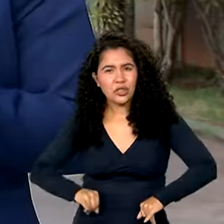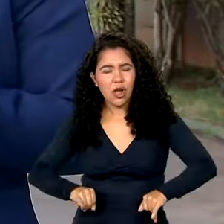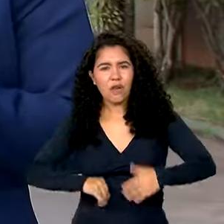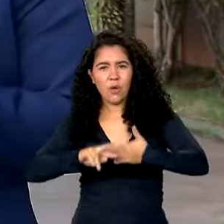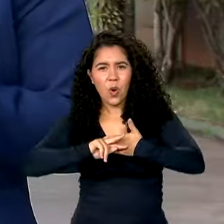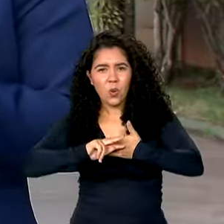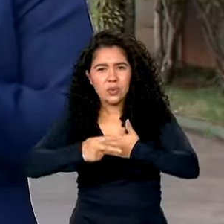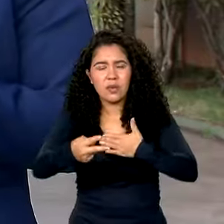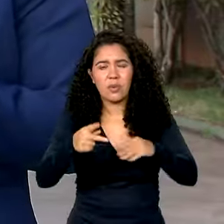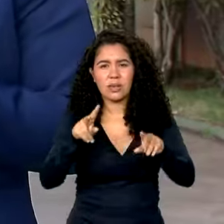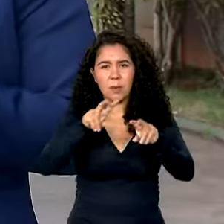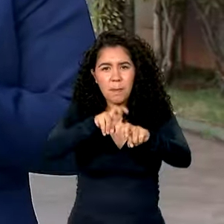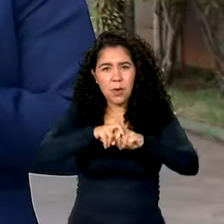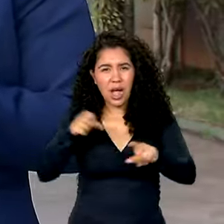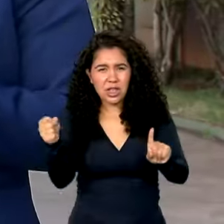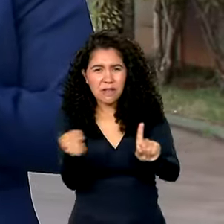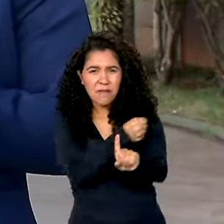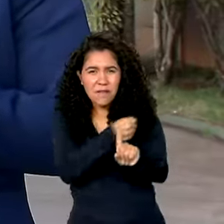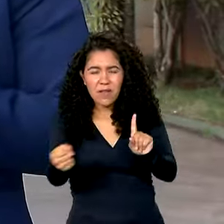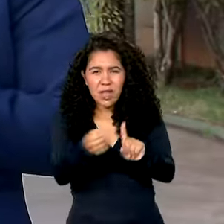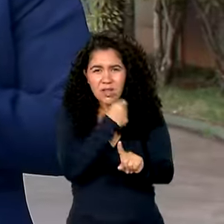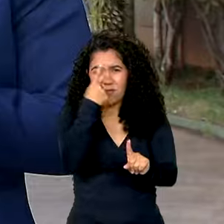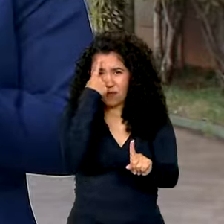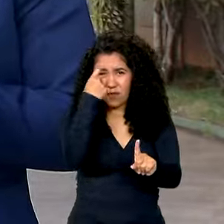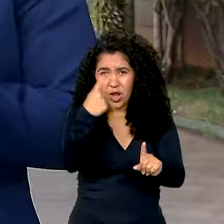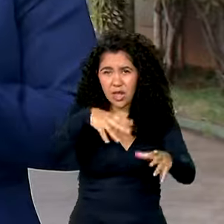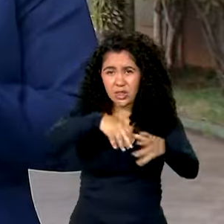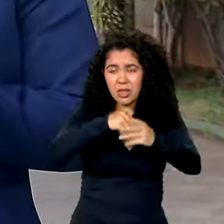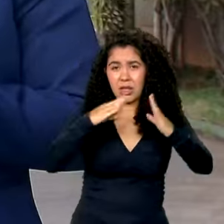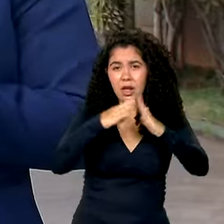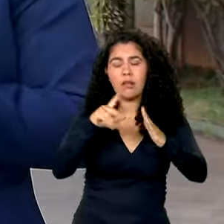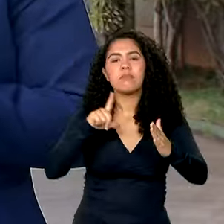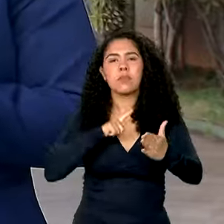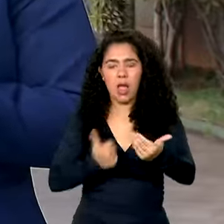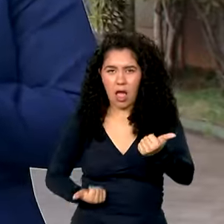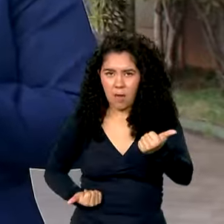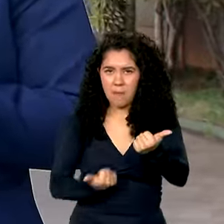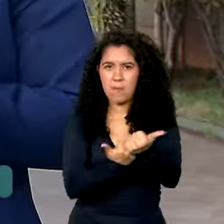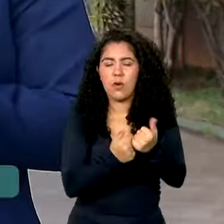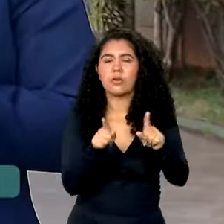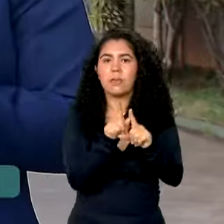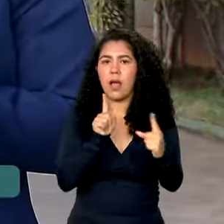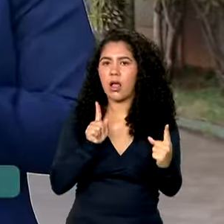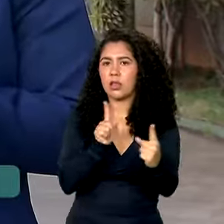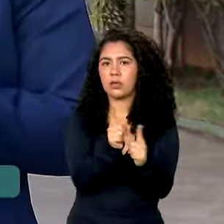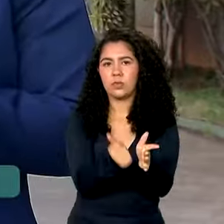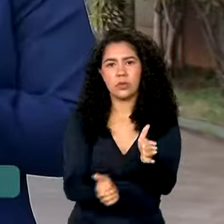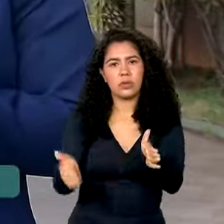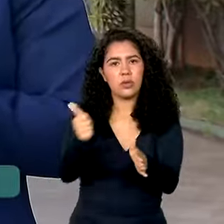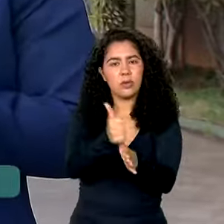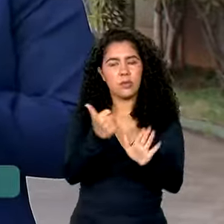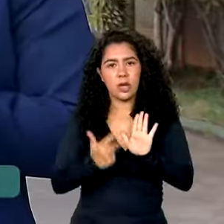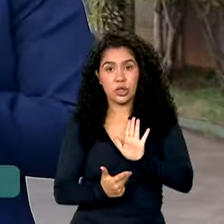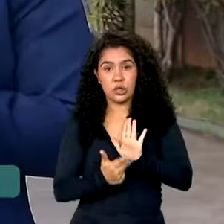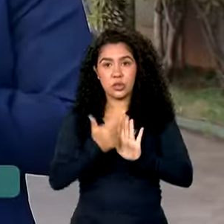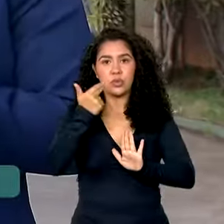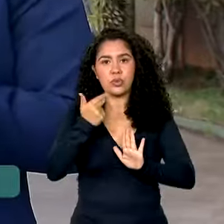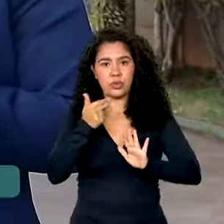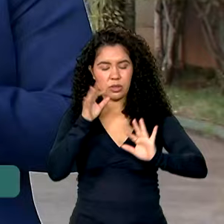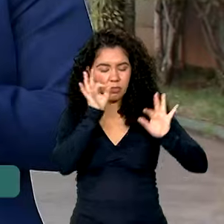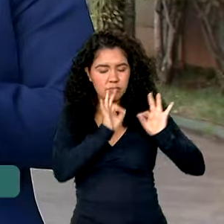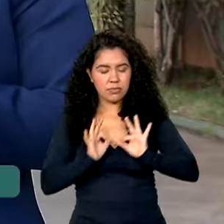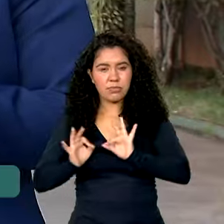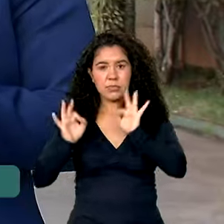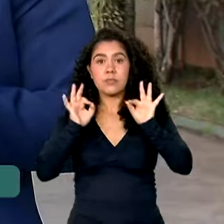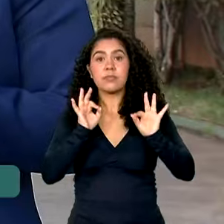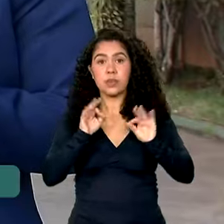causadas pela violência doméstica, terão assistência e atendimento prioritário para cirurgias plásticas reparadoras no